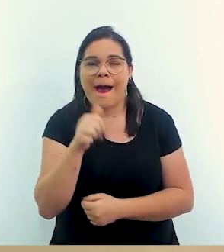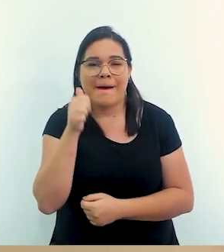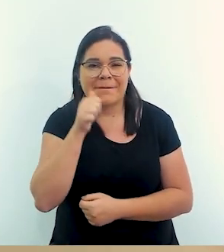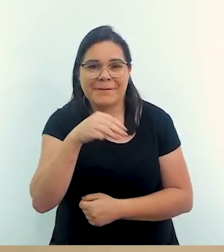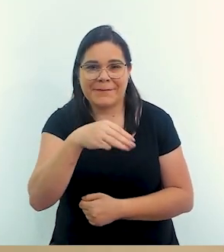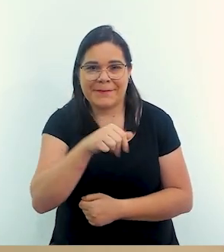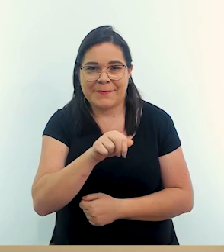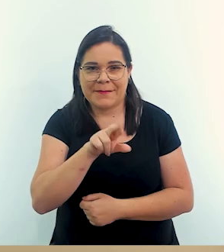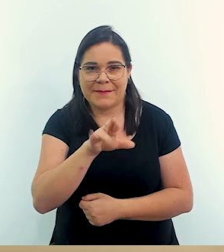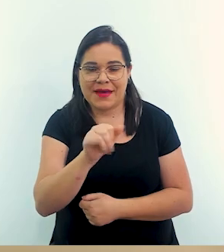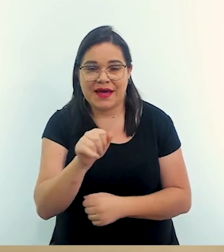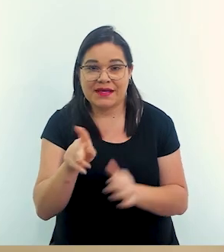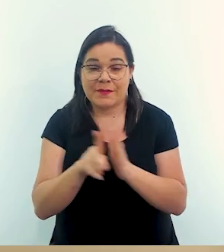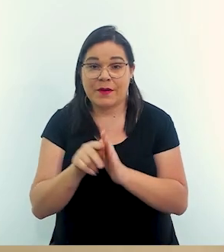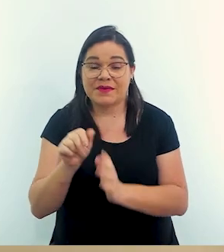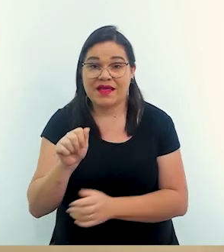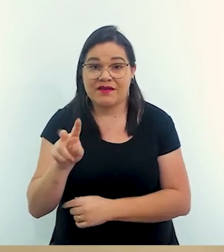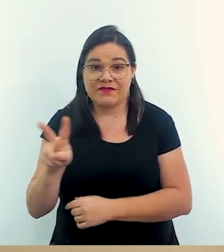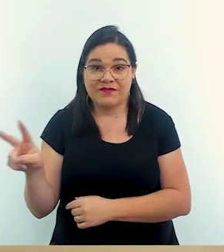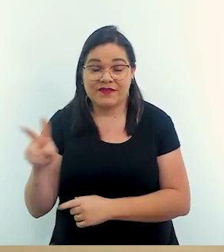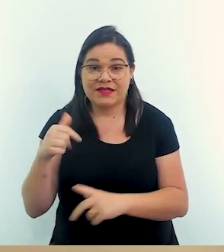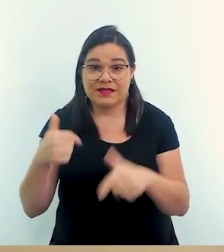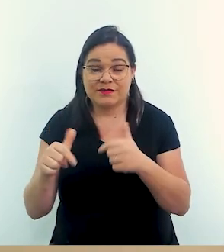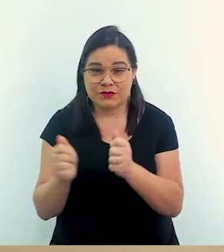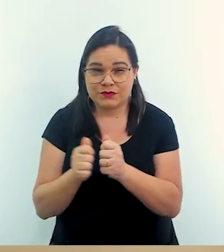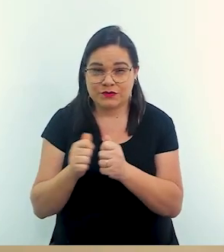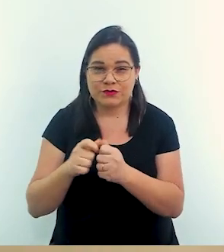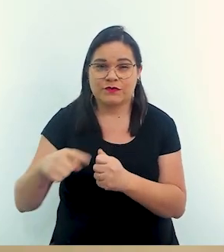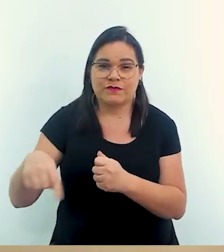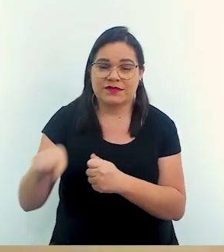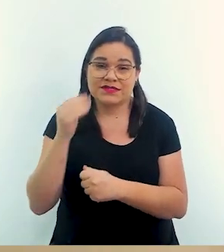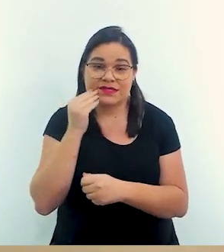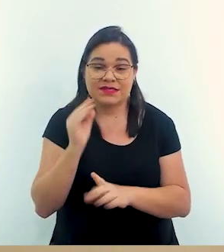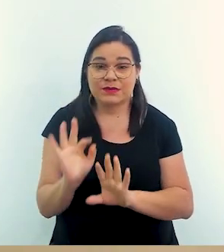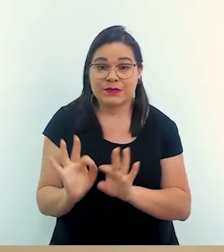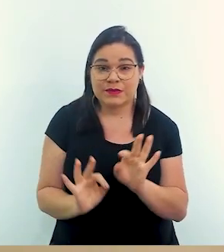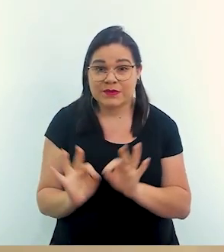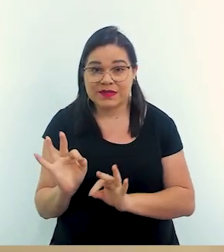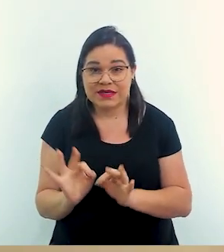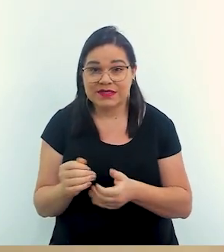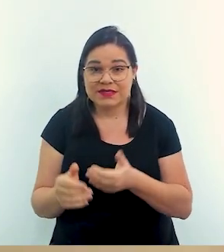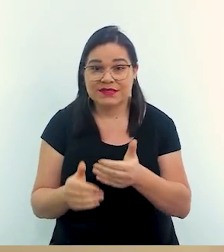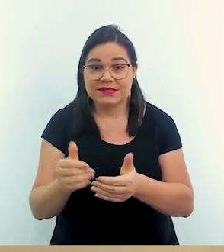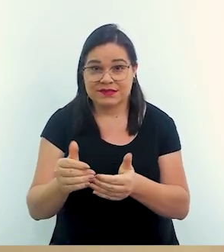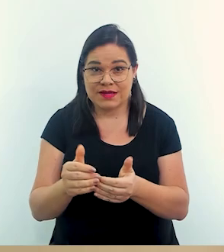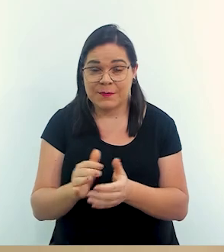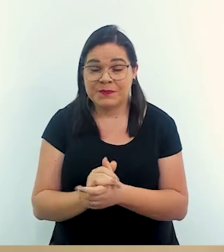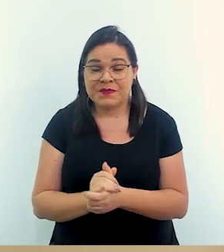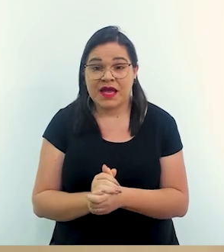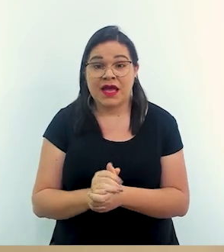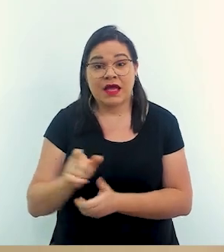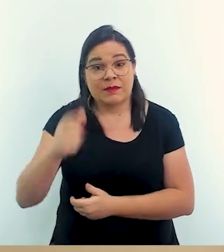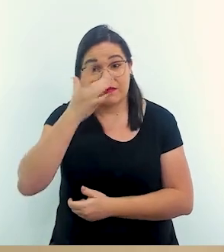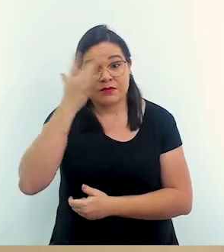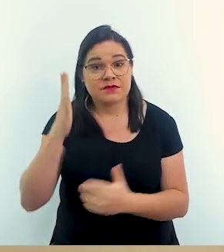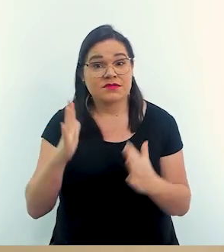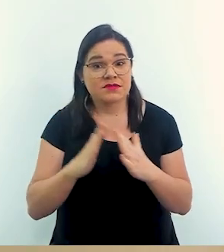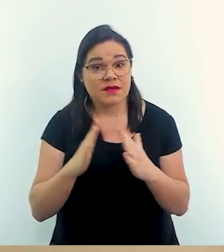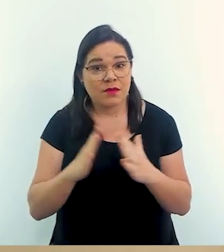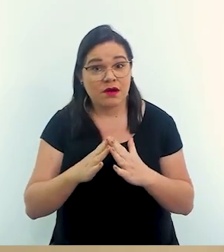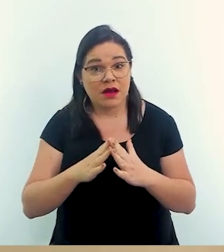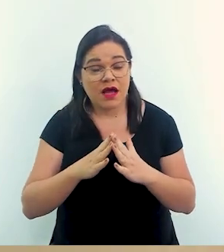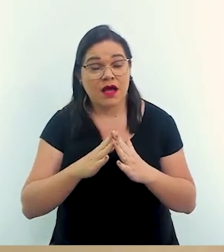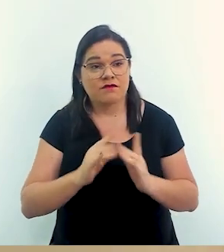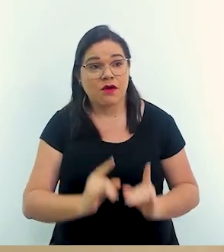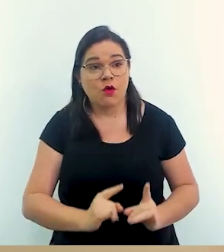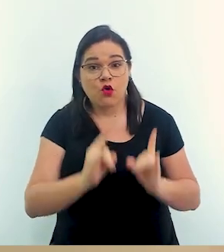tem a Mari, da VV, que também está atuando com vocês, tentando fazer as coisas de forma organizada. São pessoas que